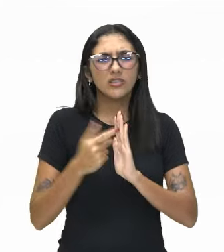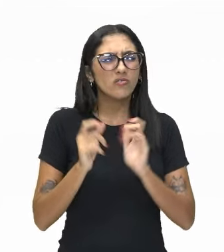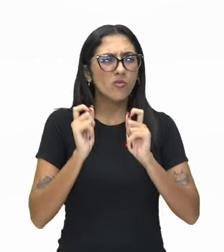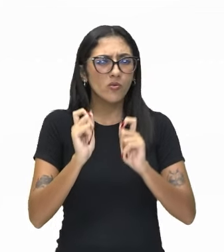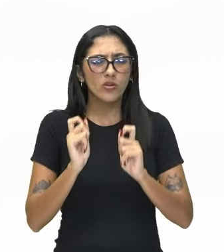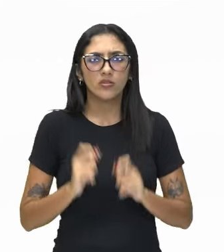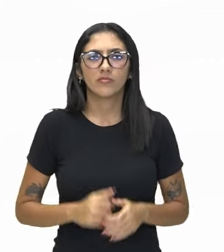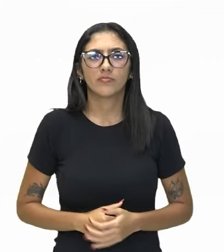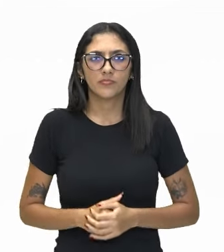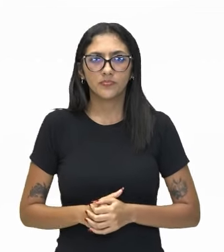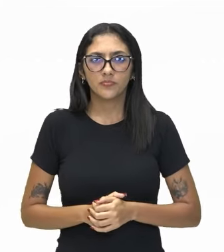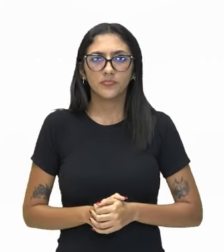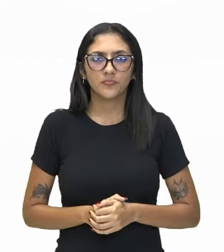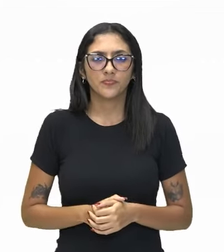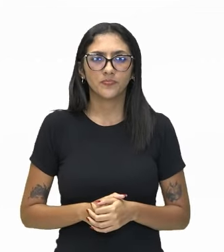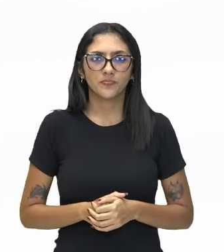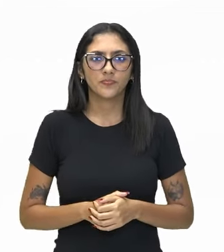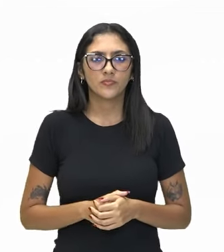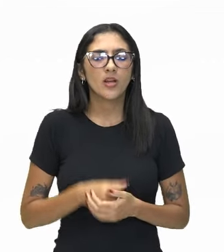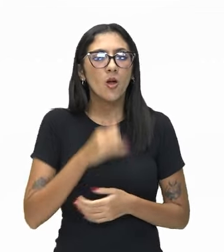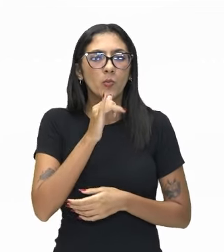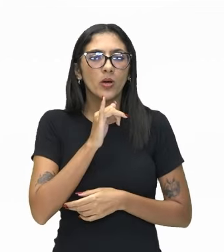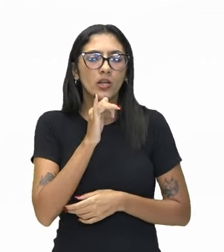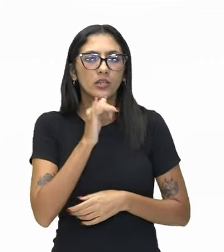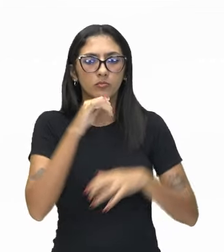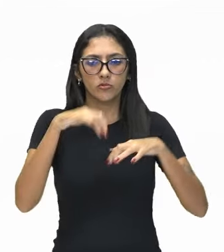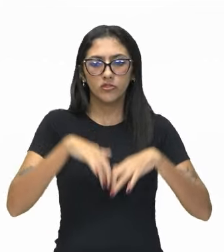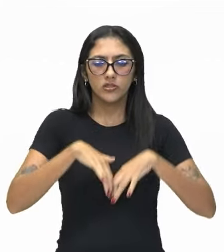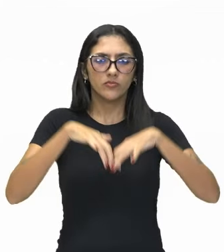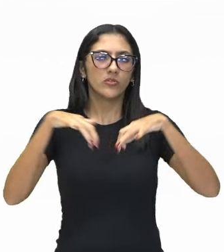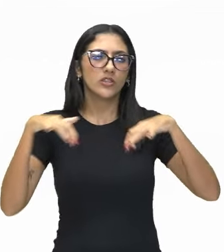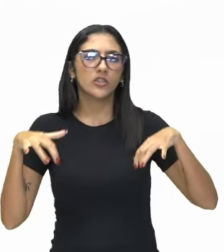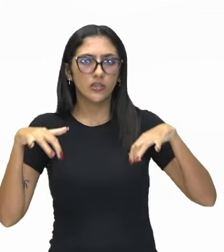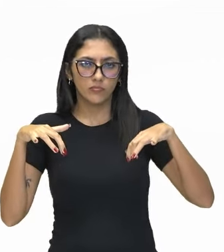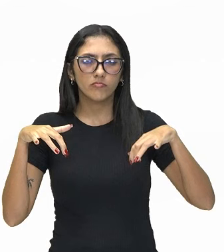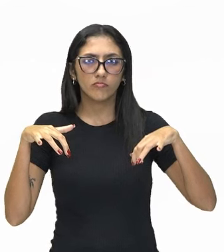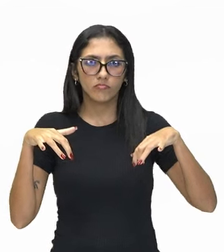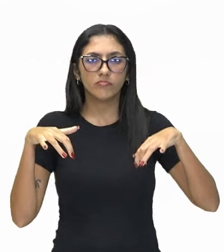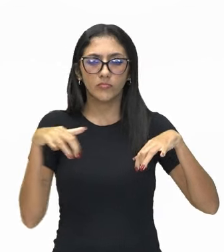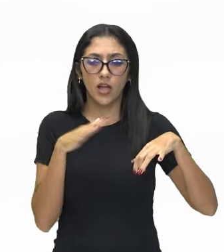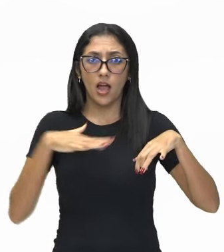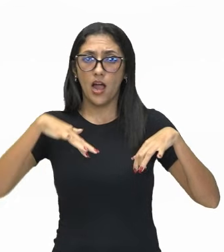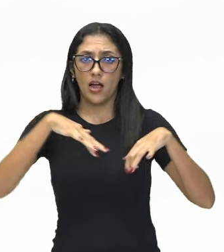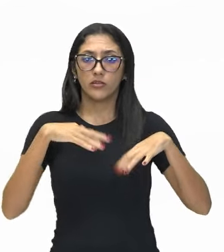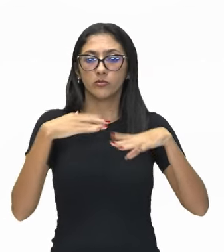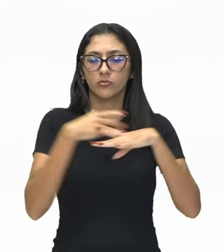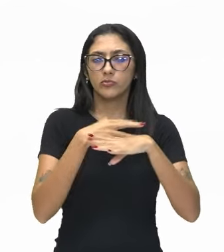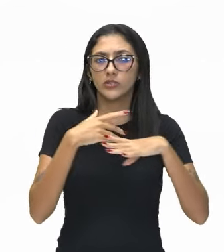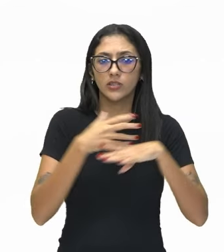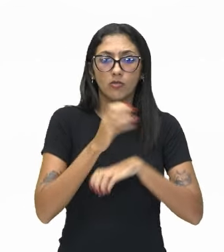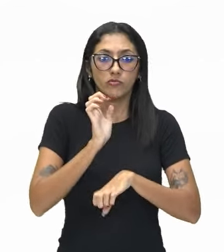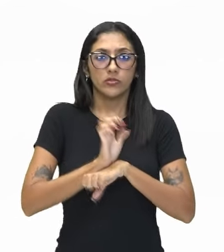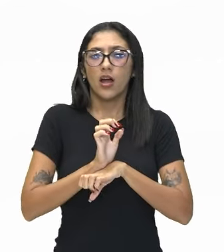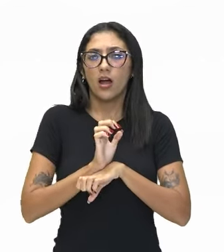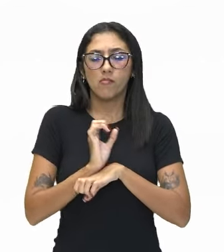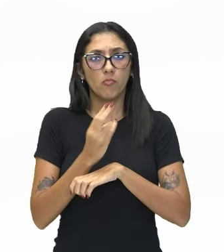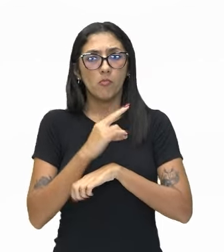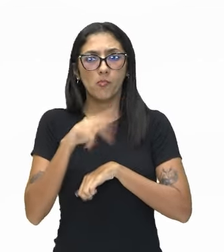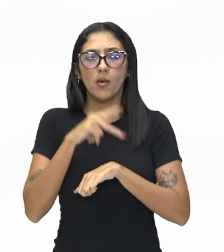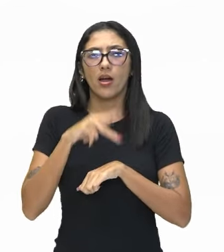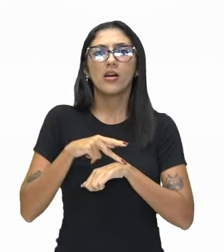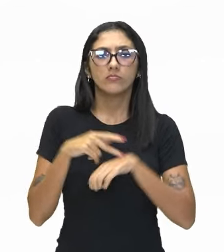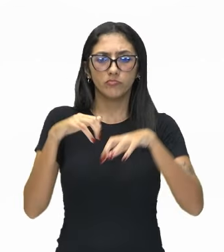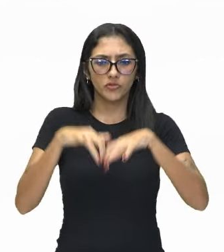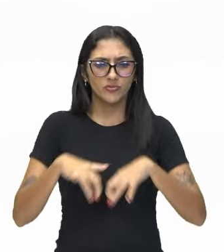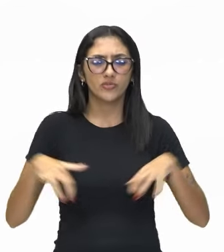O dividir, vamos dividir o Estado, vamos dizer assim, vamos dividir o país, vamos dividir a